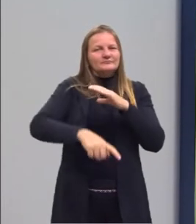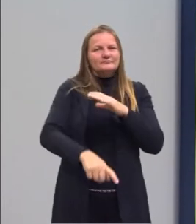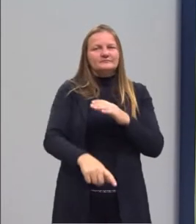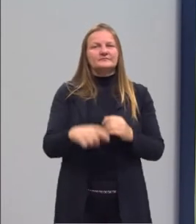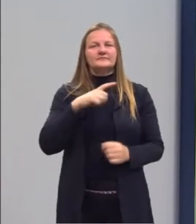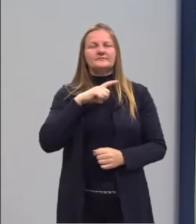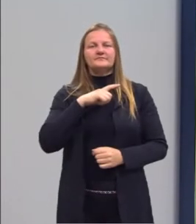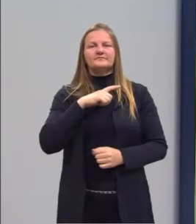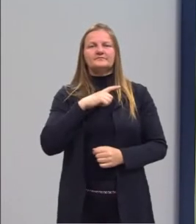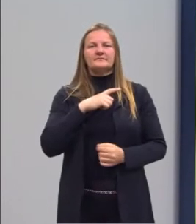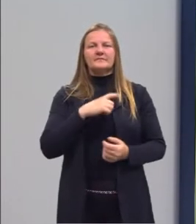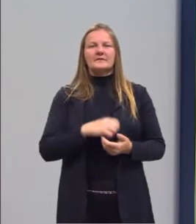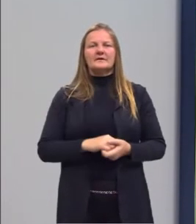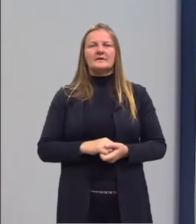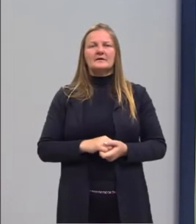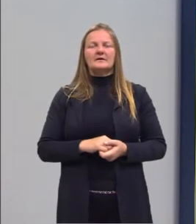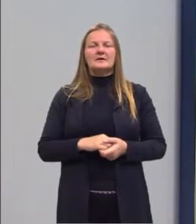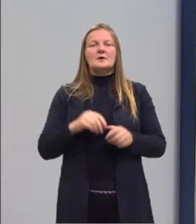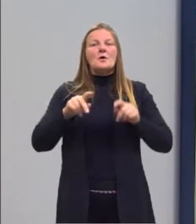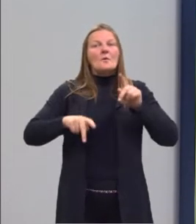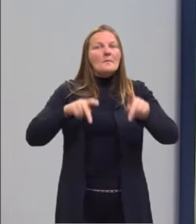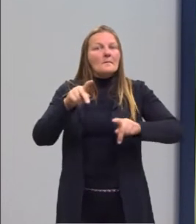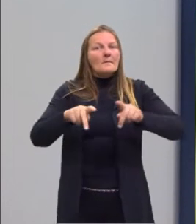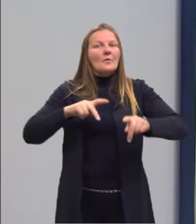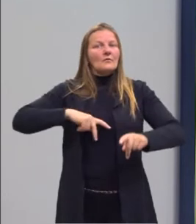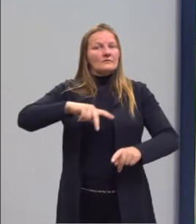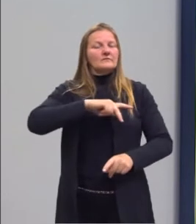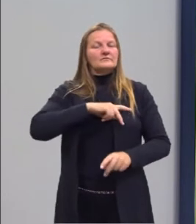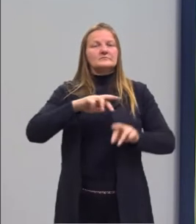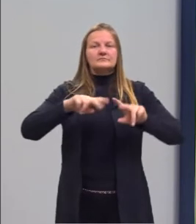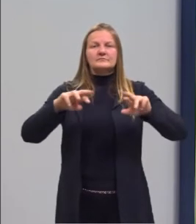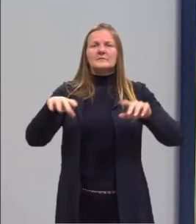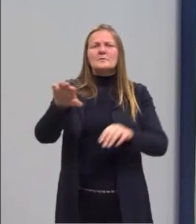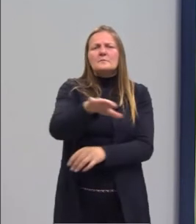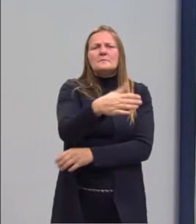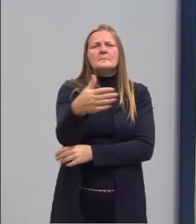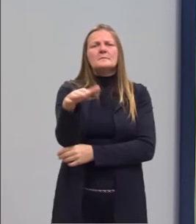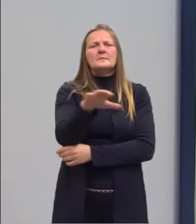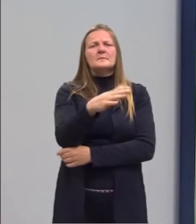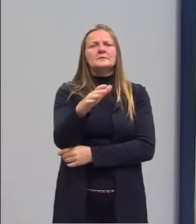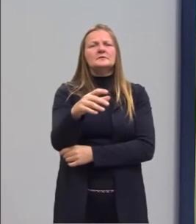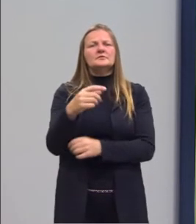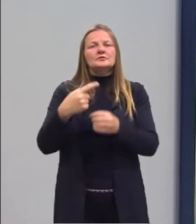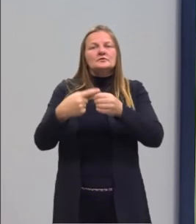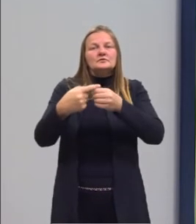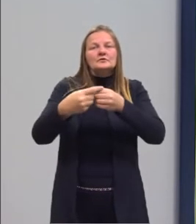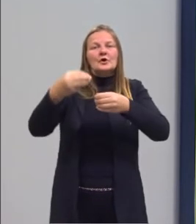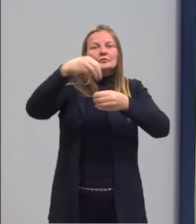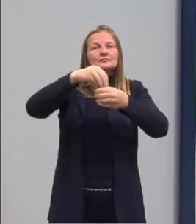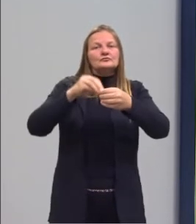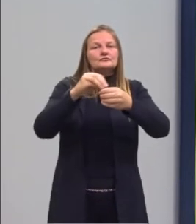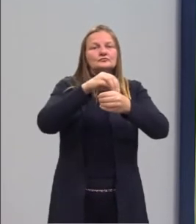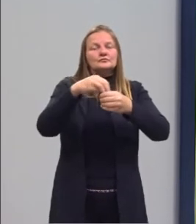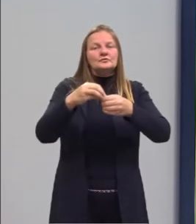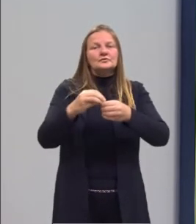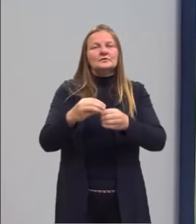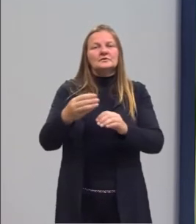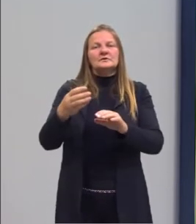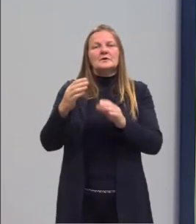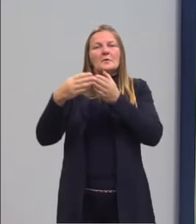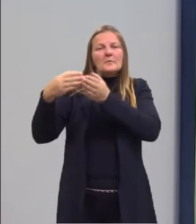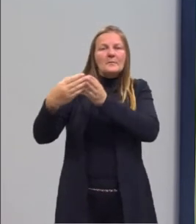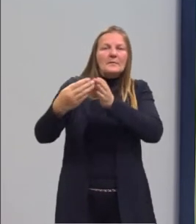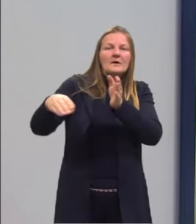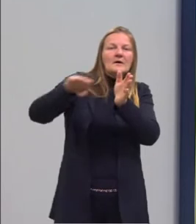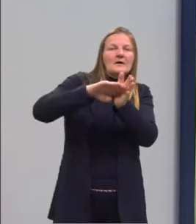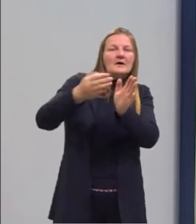Nós temos a civilização, que foi aproximadamente a última civilização a se desenvolver antes da chegada dos colonizadores,